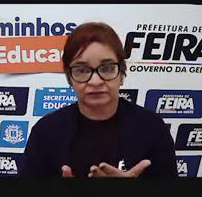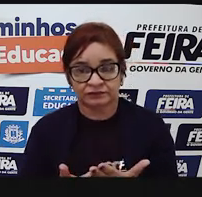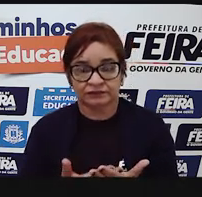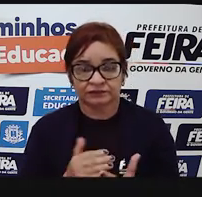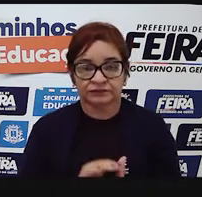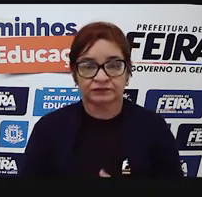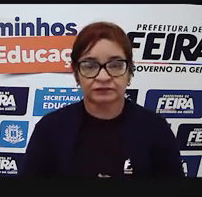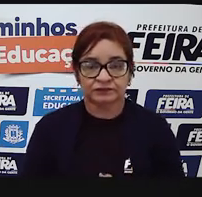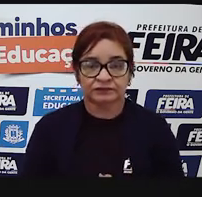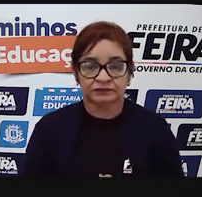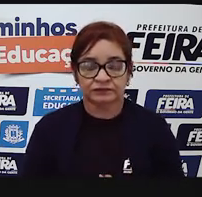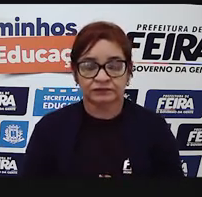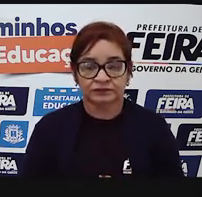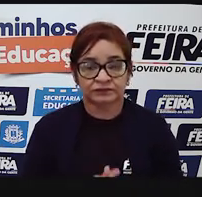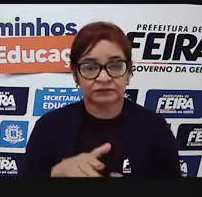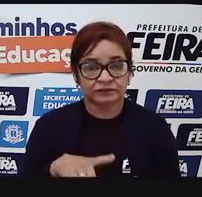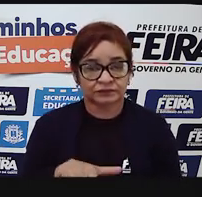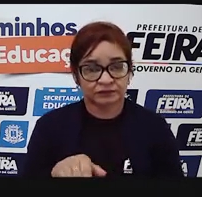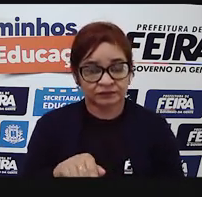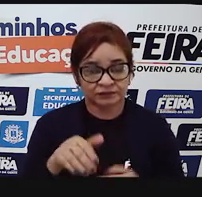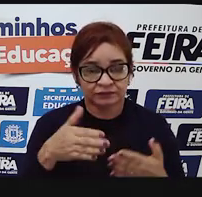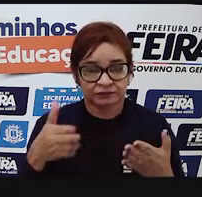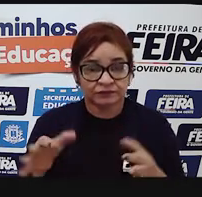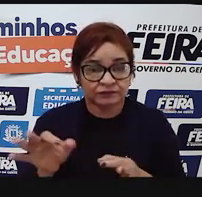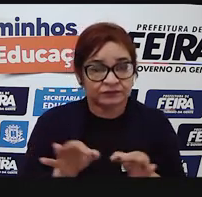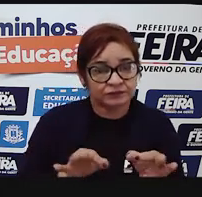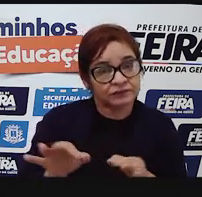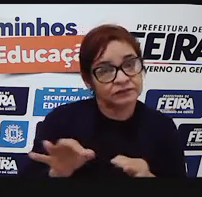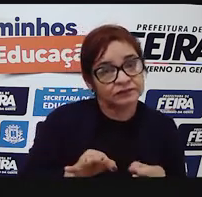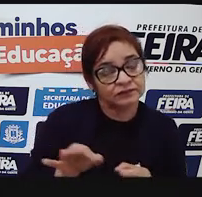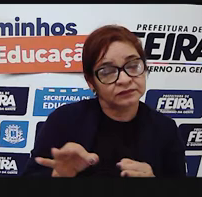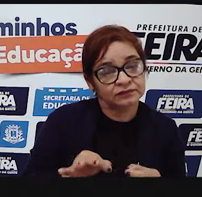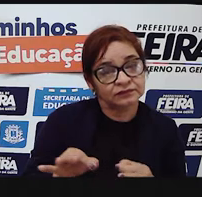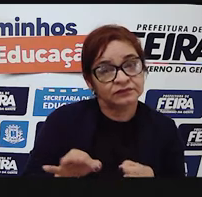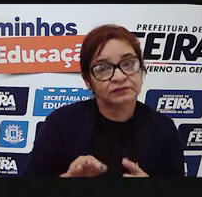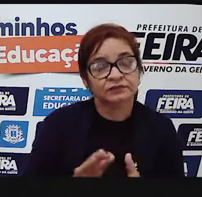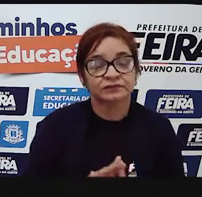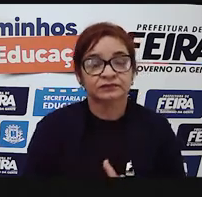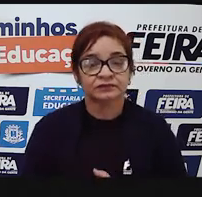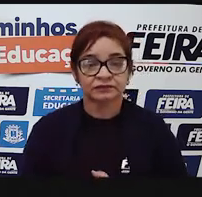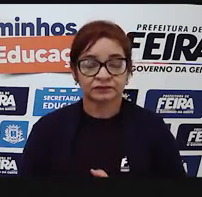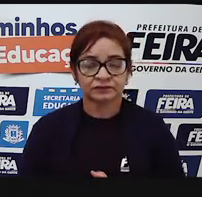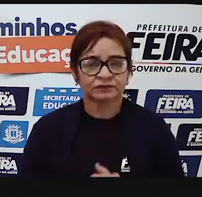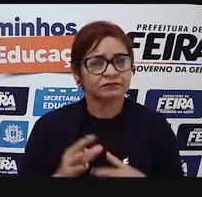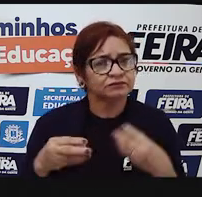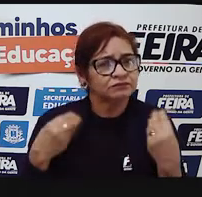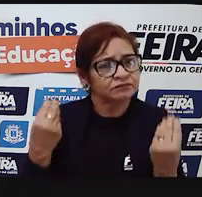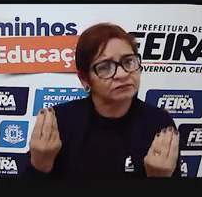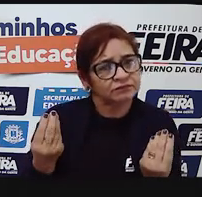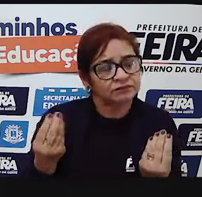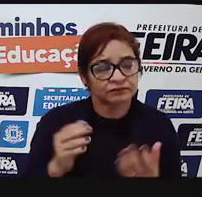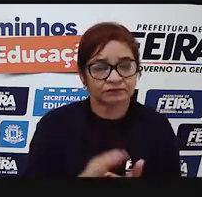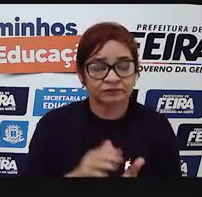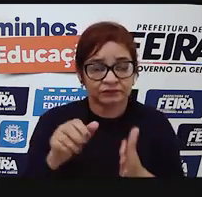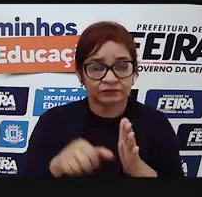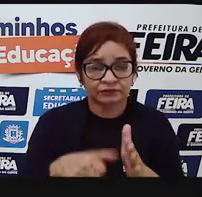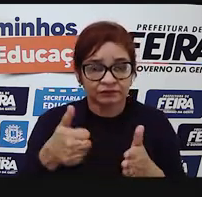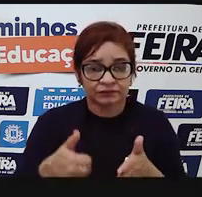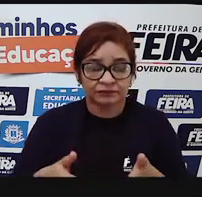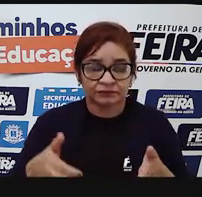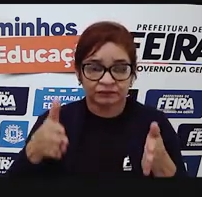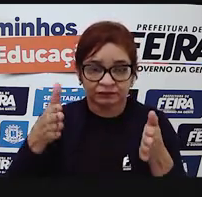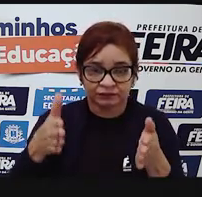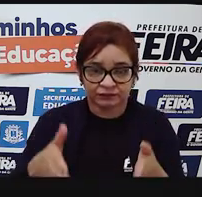o conselho que eu dou é que você se organize. Organize-se. Como assim? Primeiro, escolha um cantinho